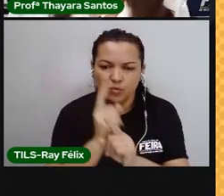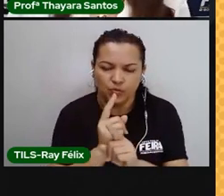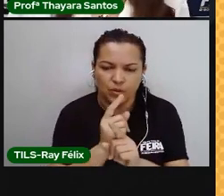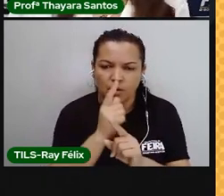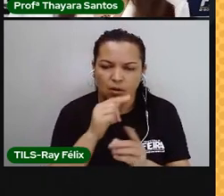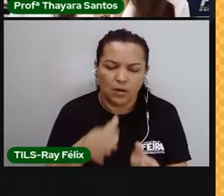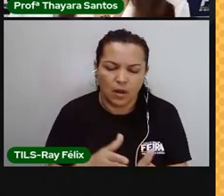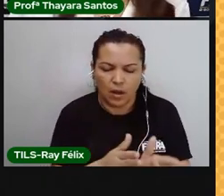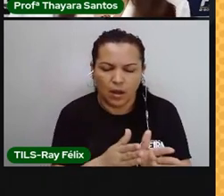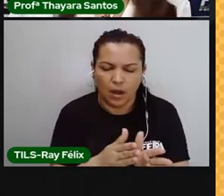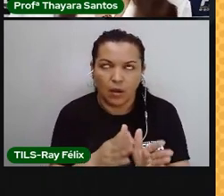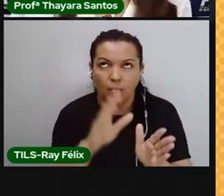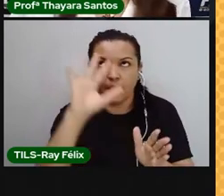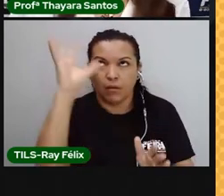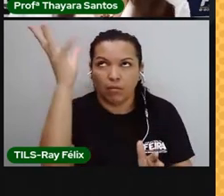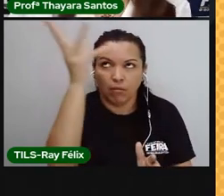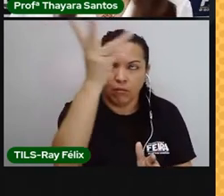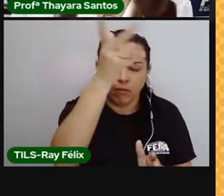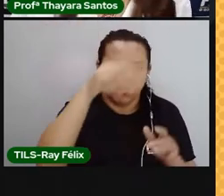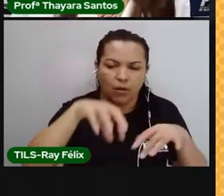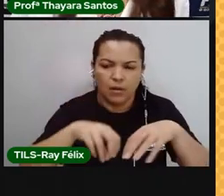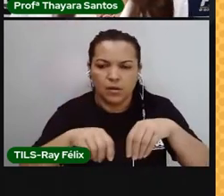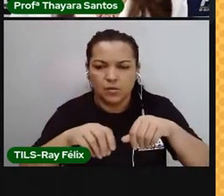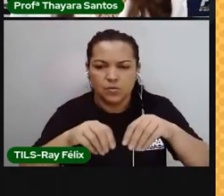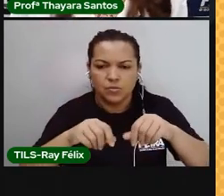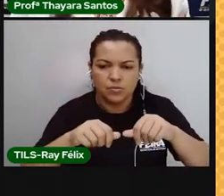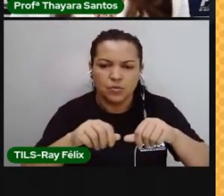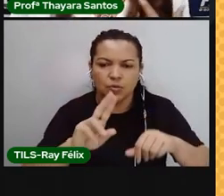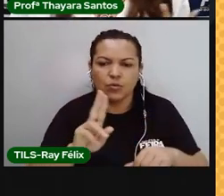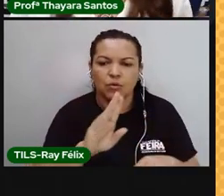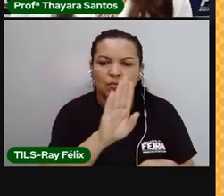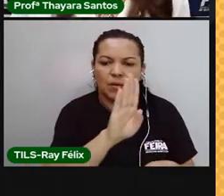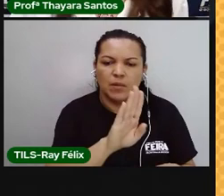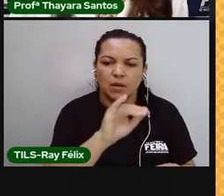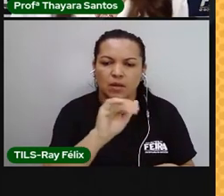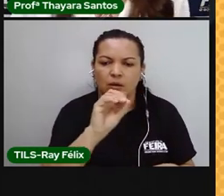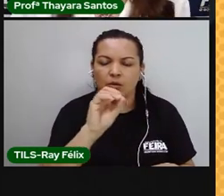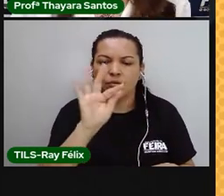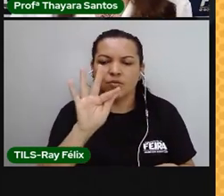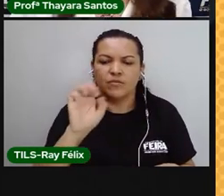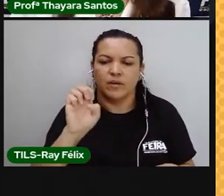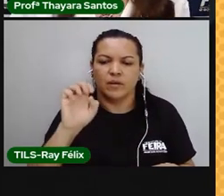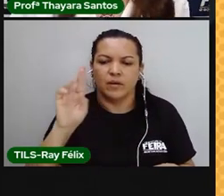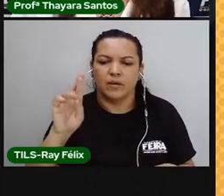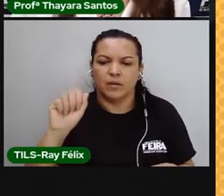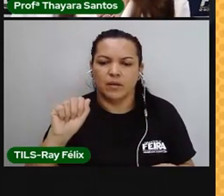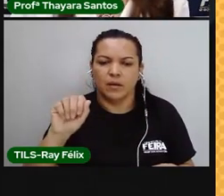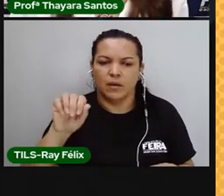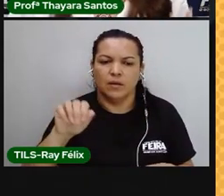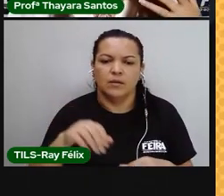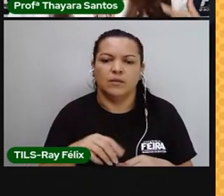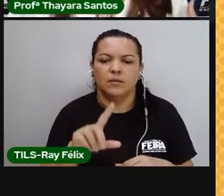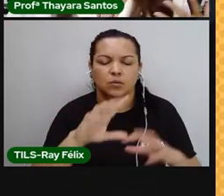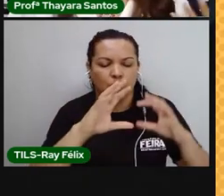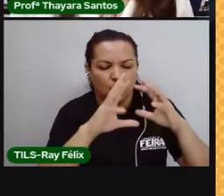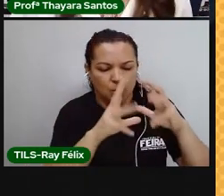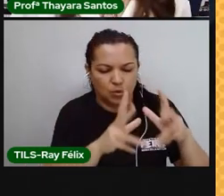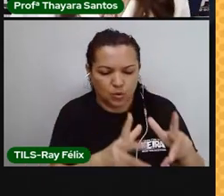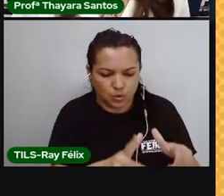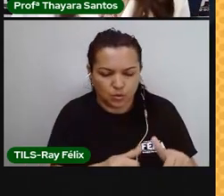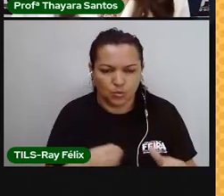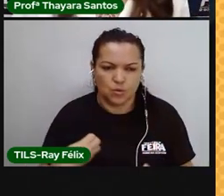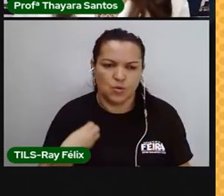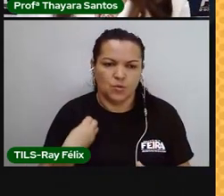no ar e no solo, é o que a gente chama de biosfera, que é o próprio planeta. Então, o planeta Terra como um todo é essa